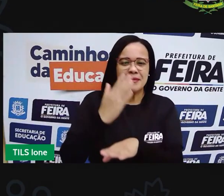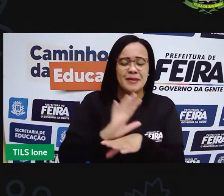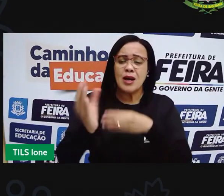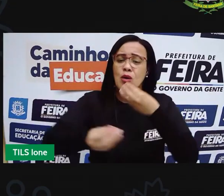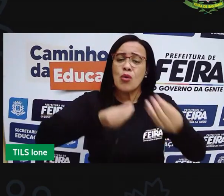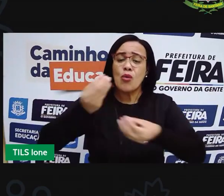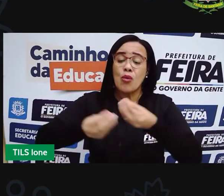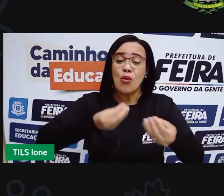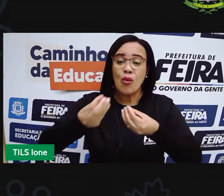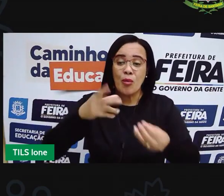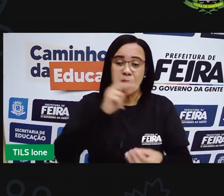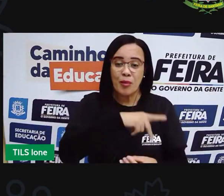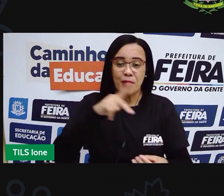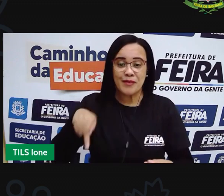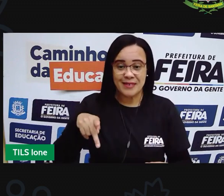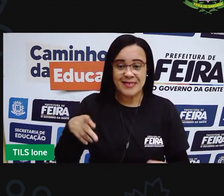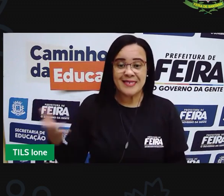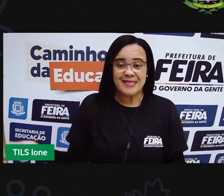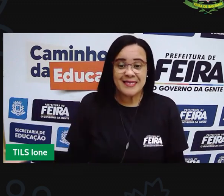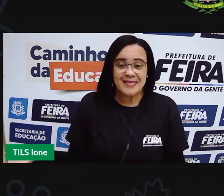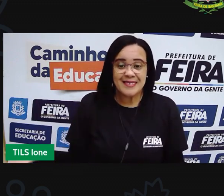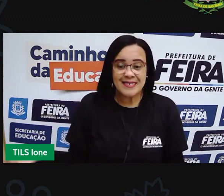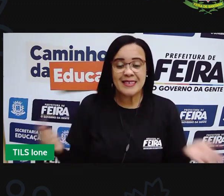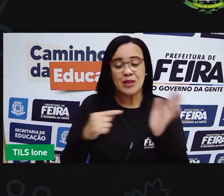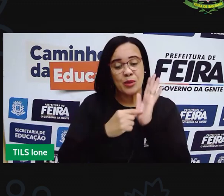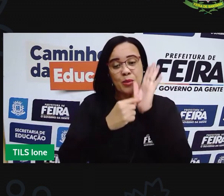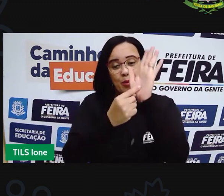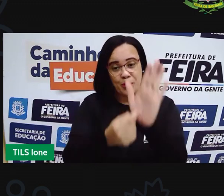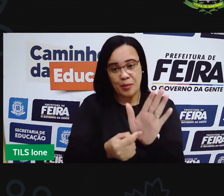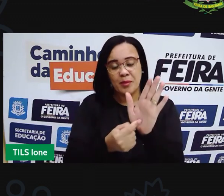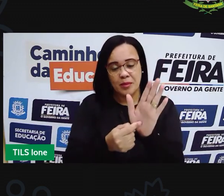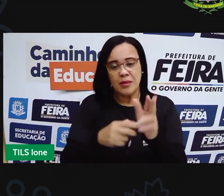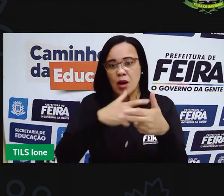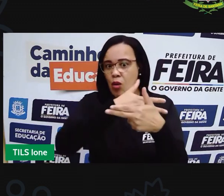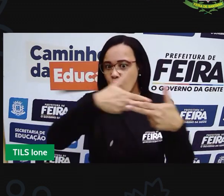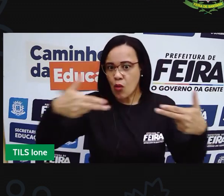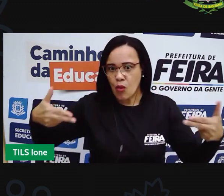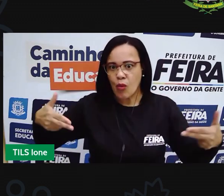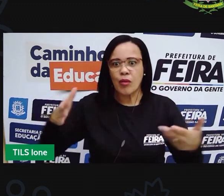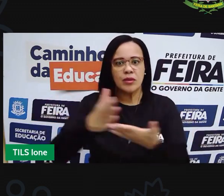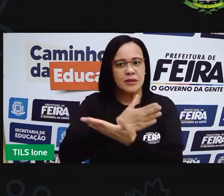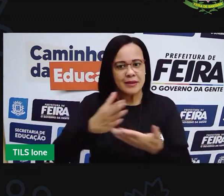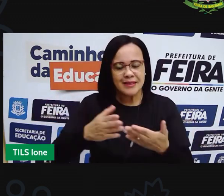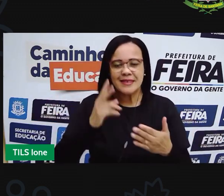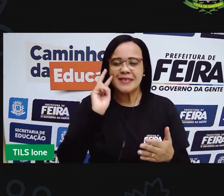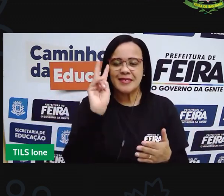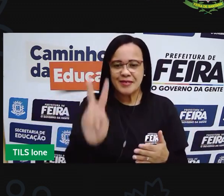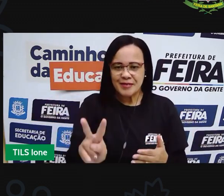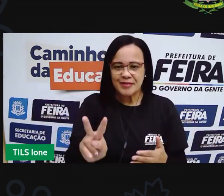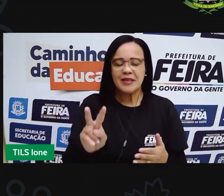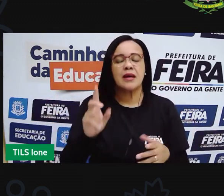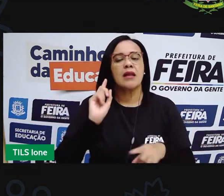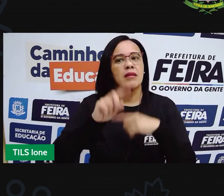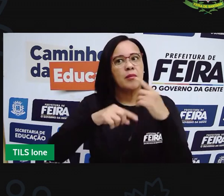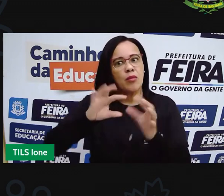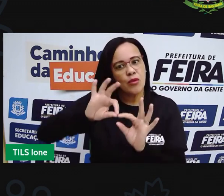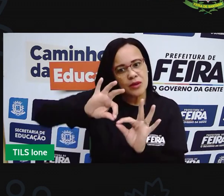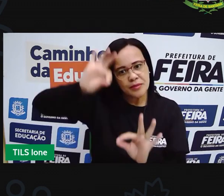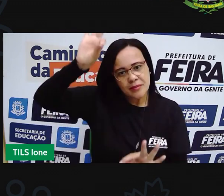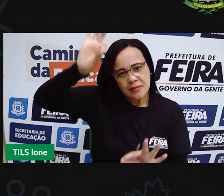o... Eu vou mostrar aqui alguns objetos e a gente vai medir eles.